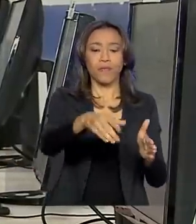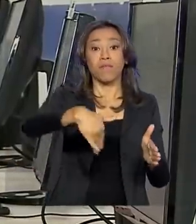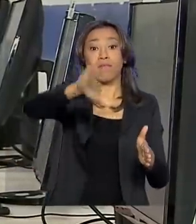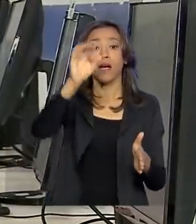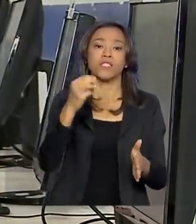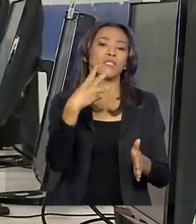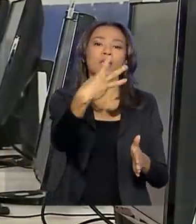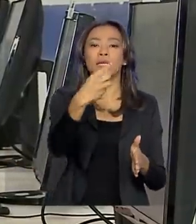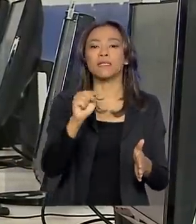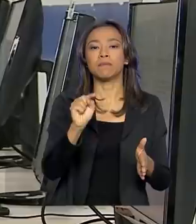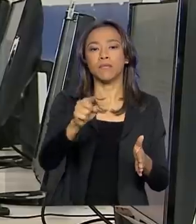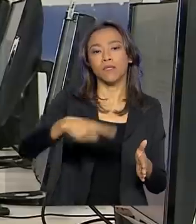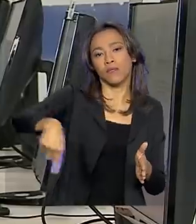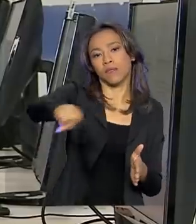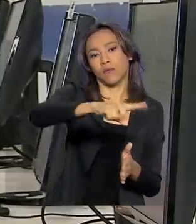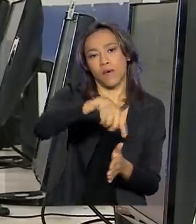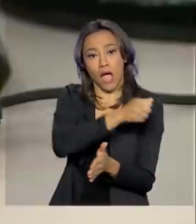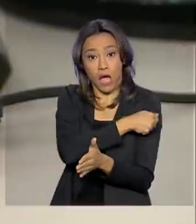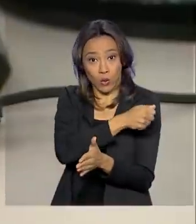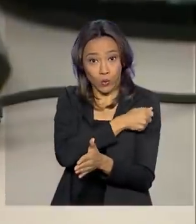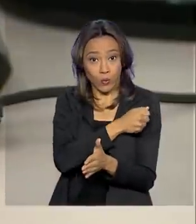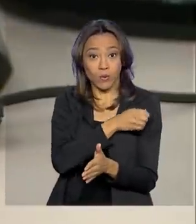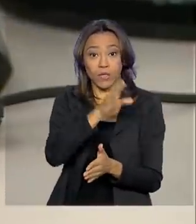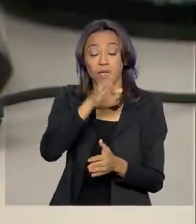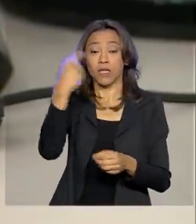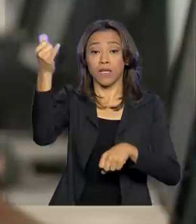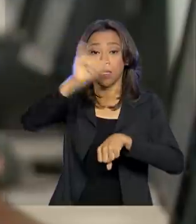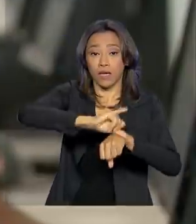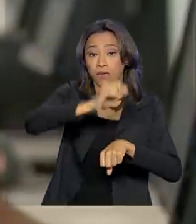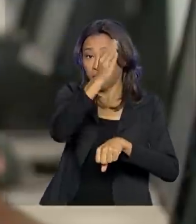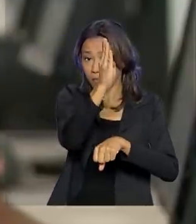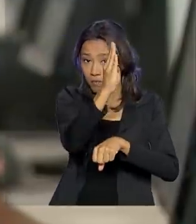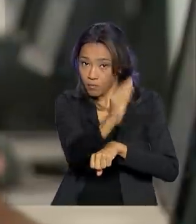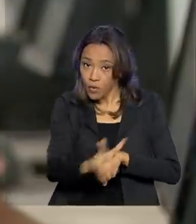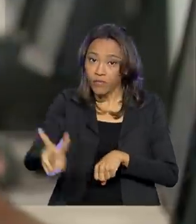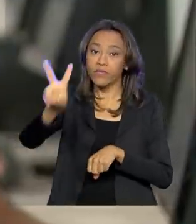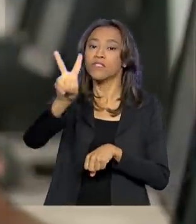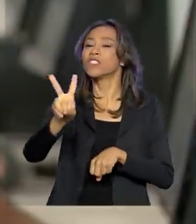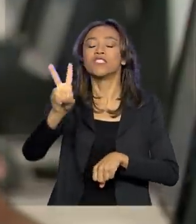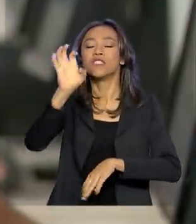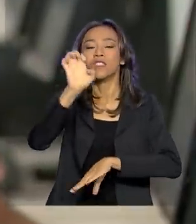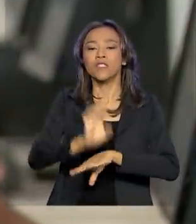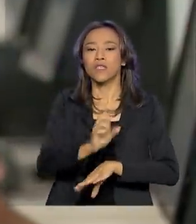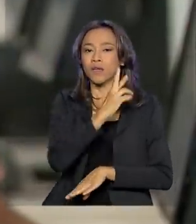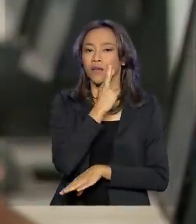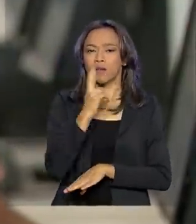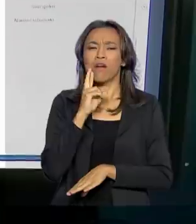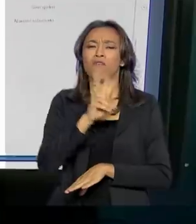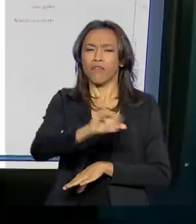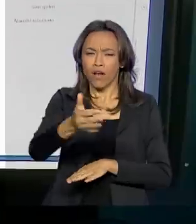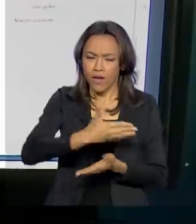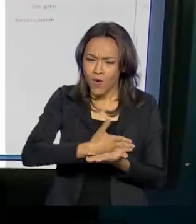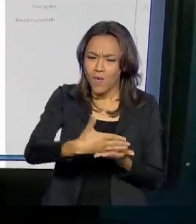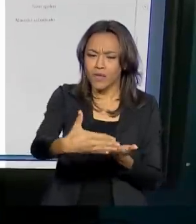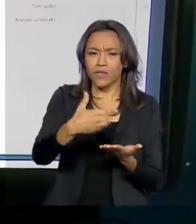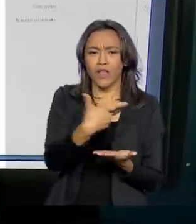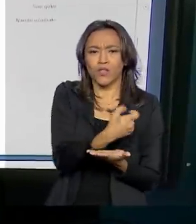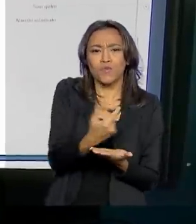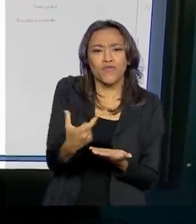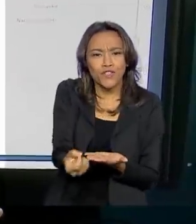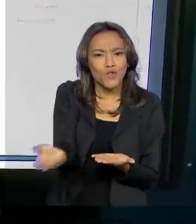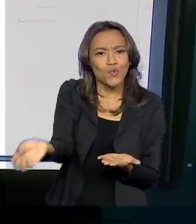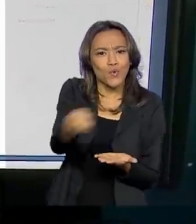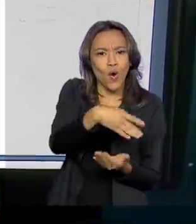alunos de escolas públicas de Boa Vista, em Roraima, vão começar o ano letivo de 2020 com novos computadores e